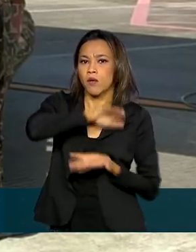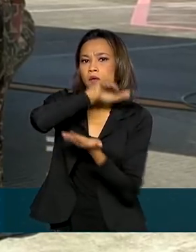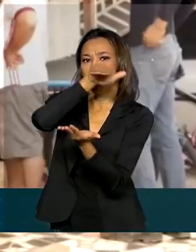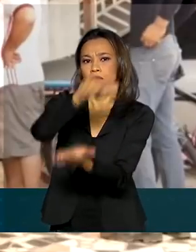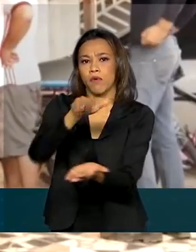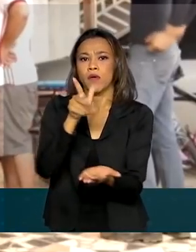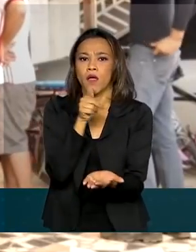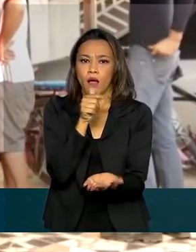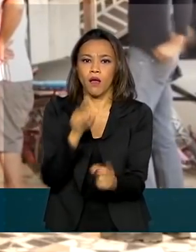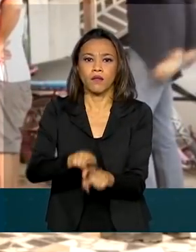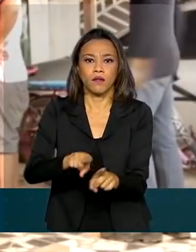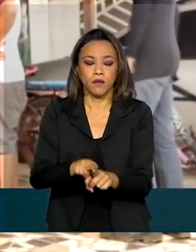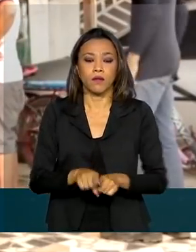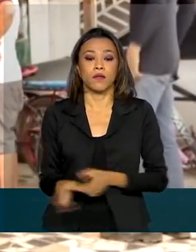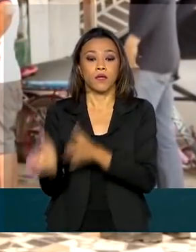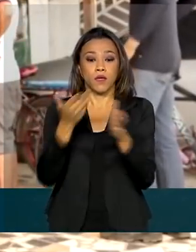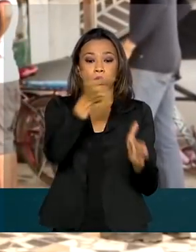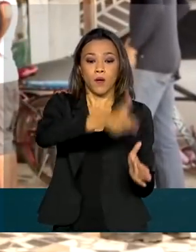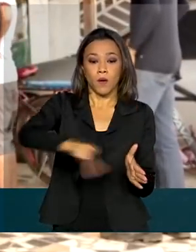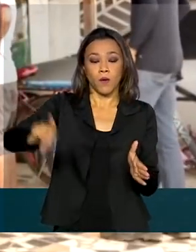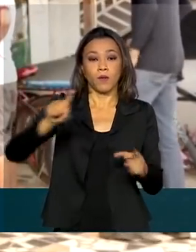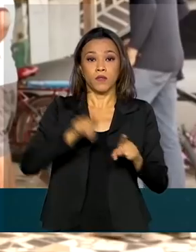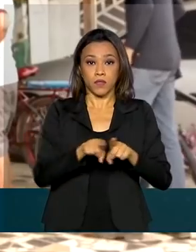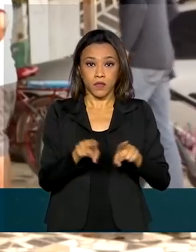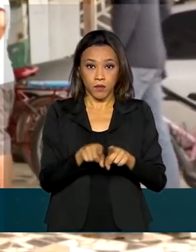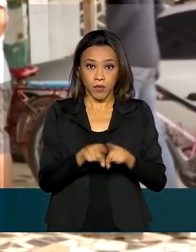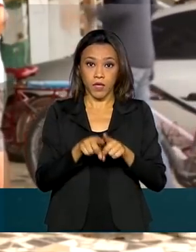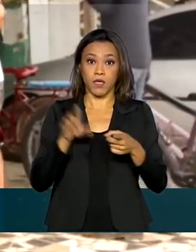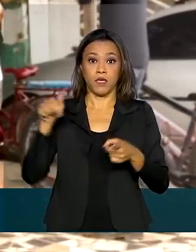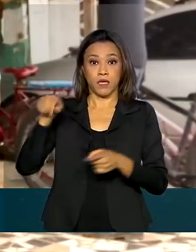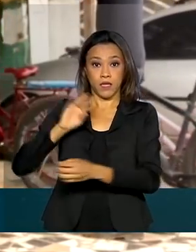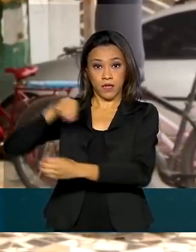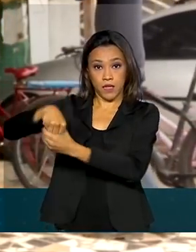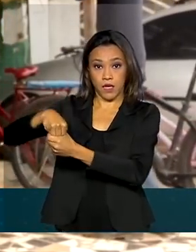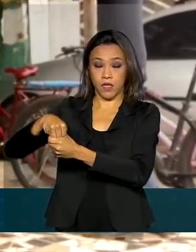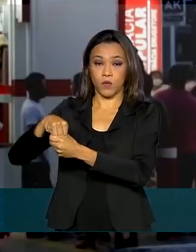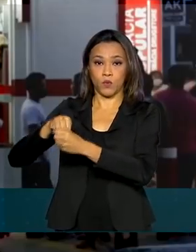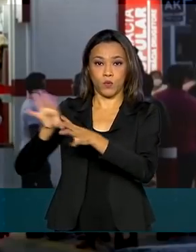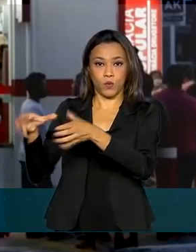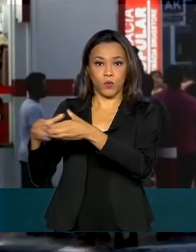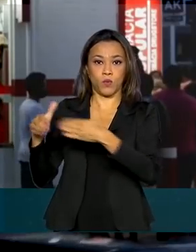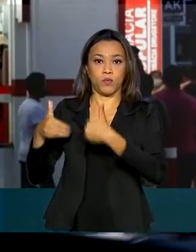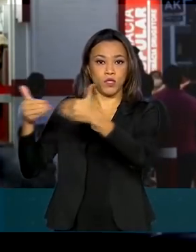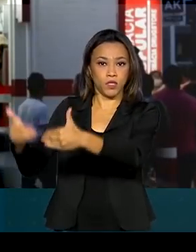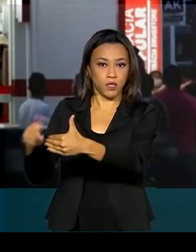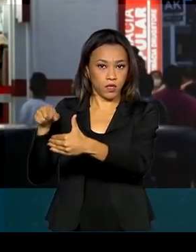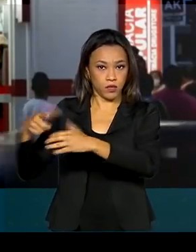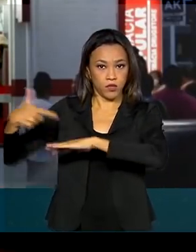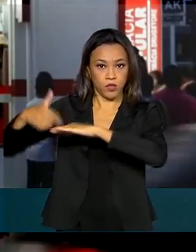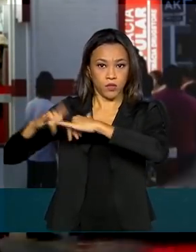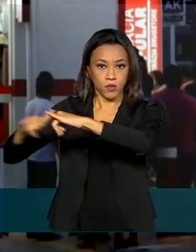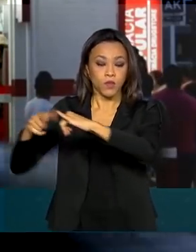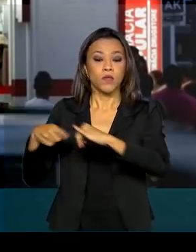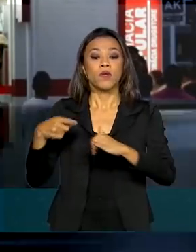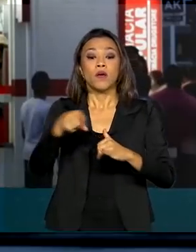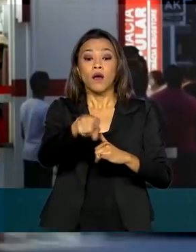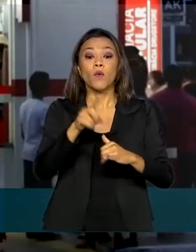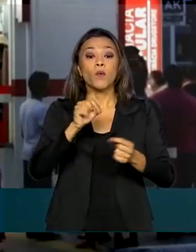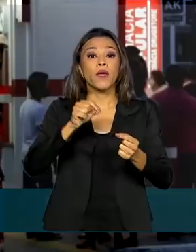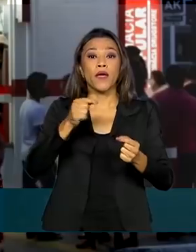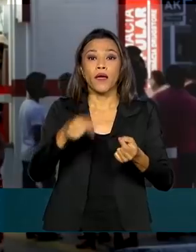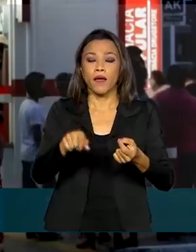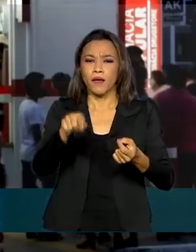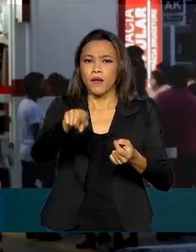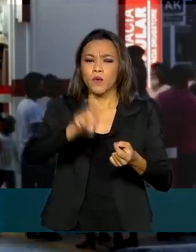potável. Outra medida tomada pelo gabinete de crise instituído pelo Ministério foi o rodízio de eletricidade para os